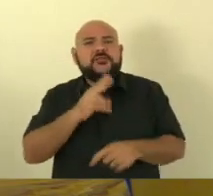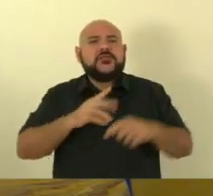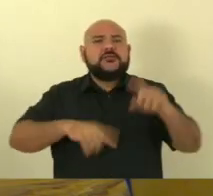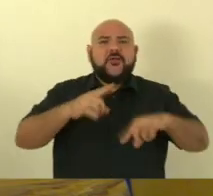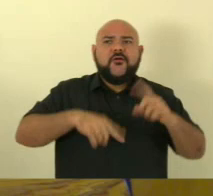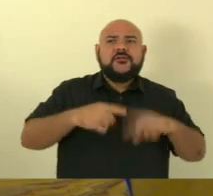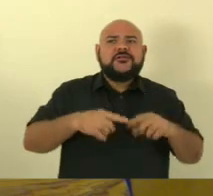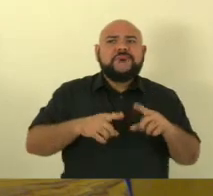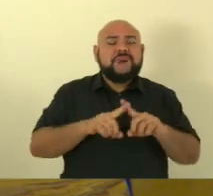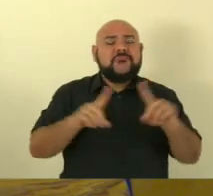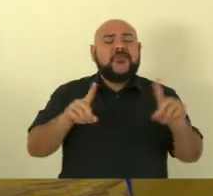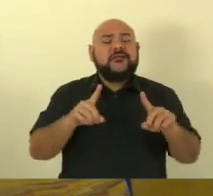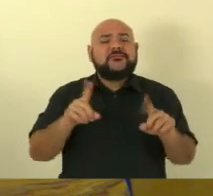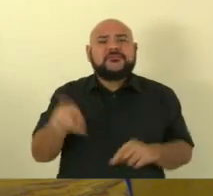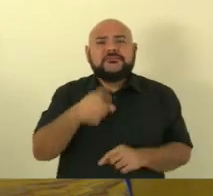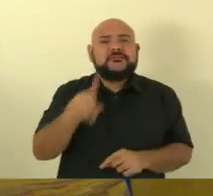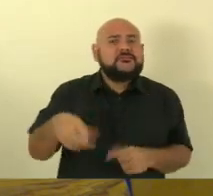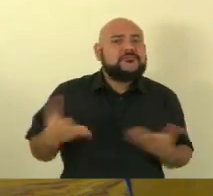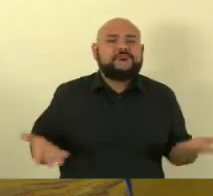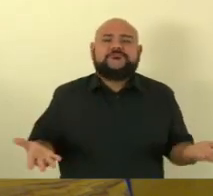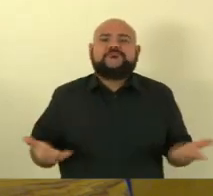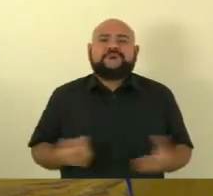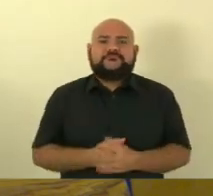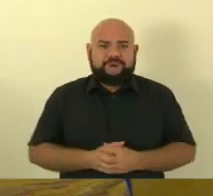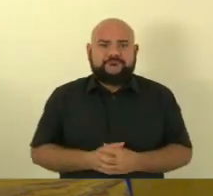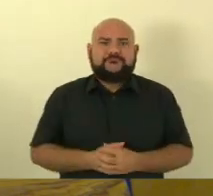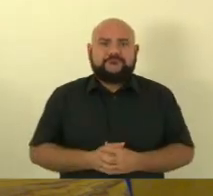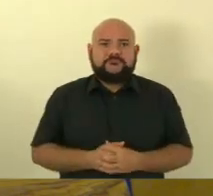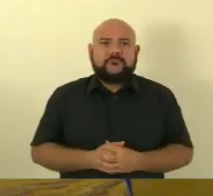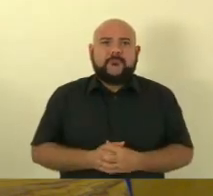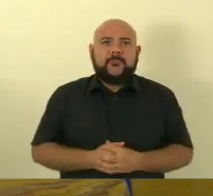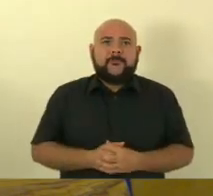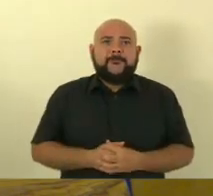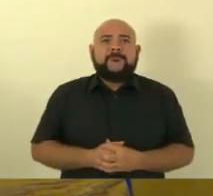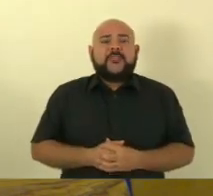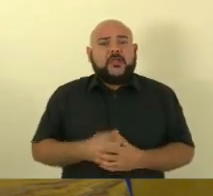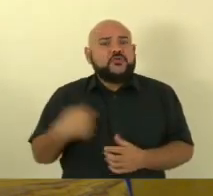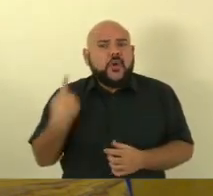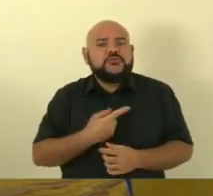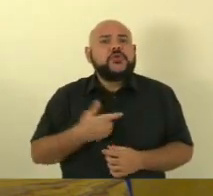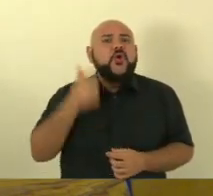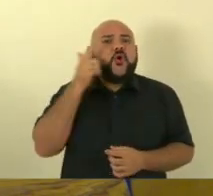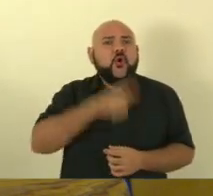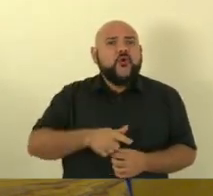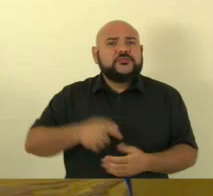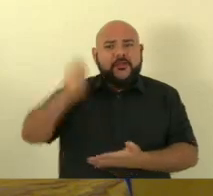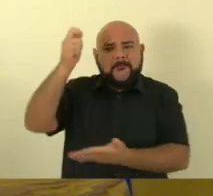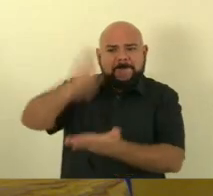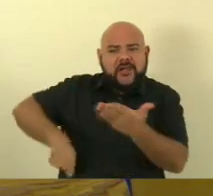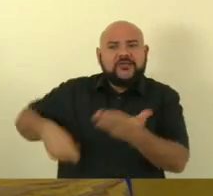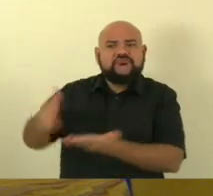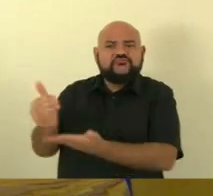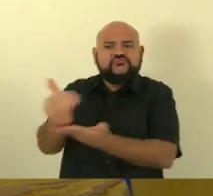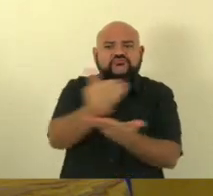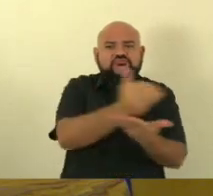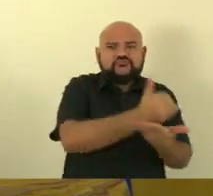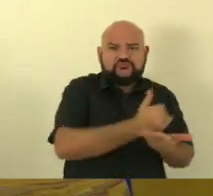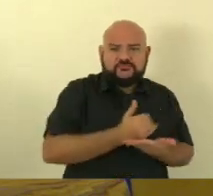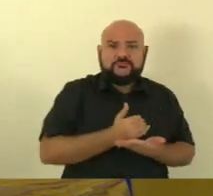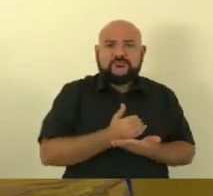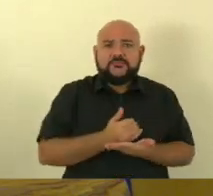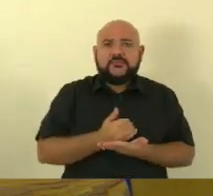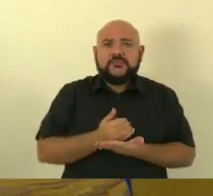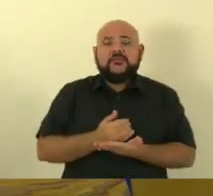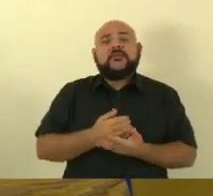rejeitadas mas conseguimos as assinaturas elas estão como destaque e elas vão para votação